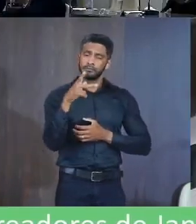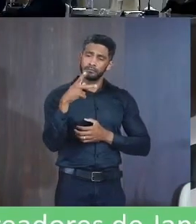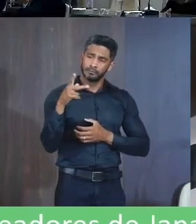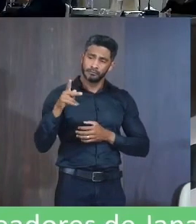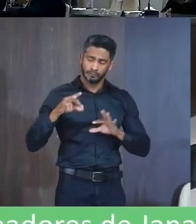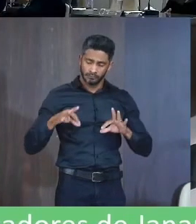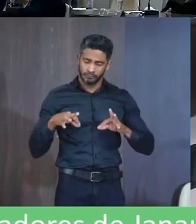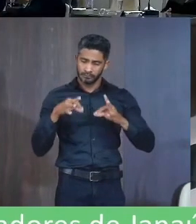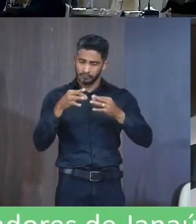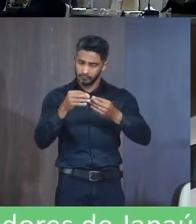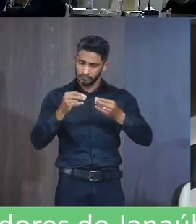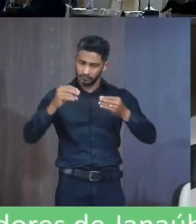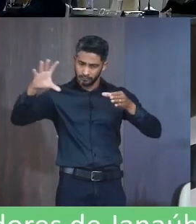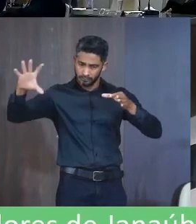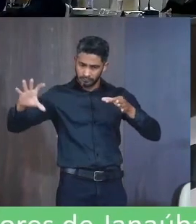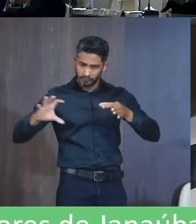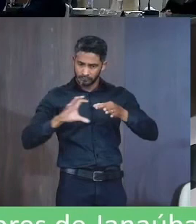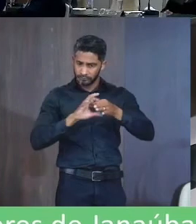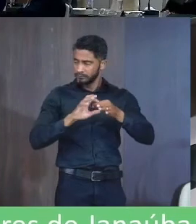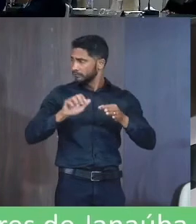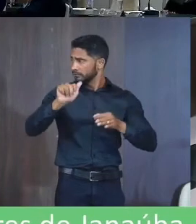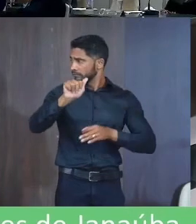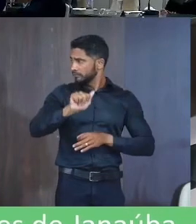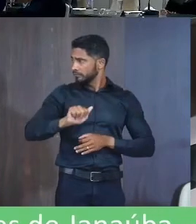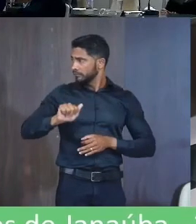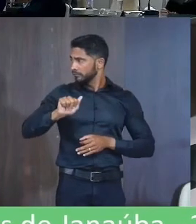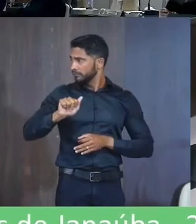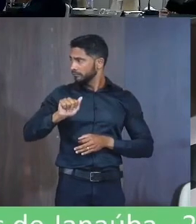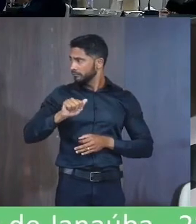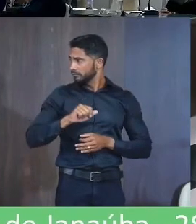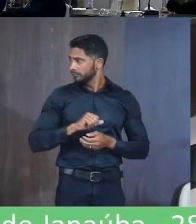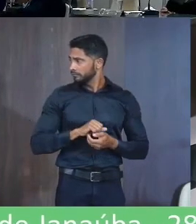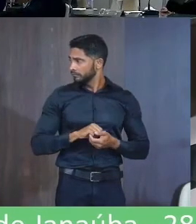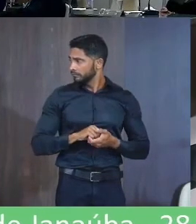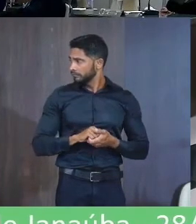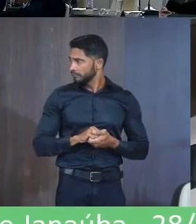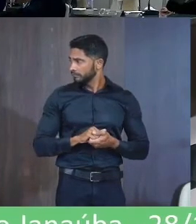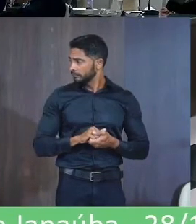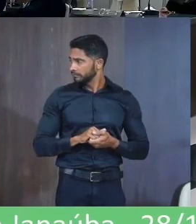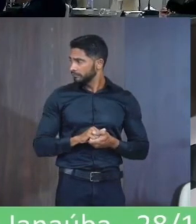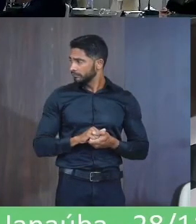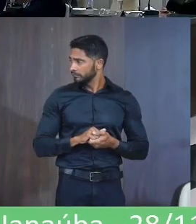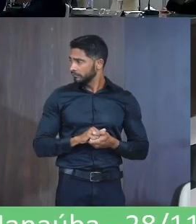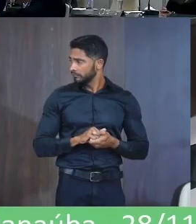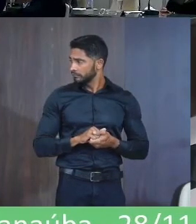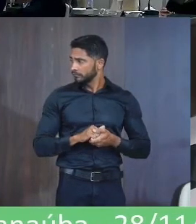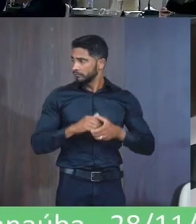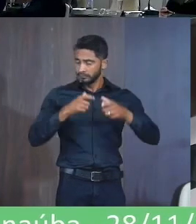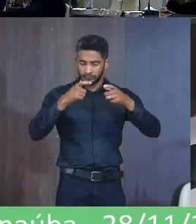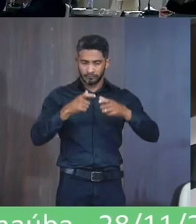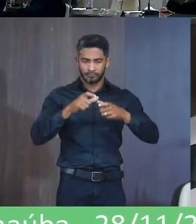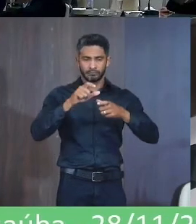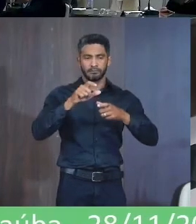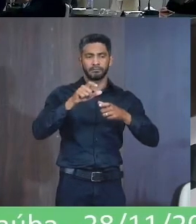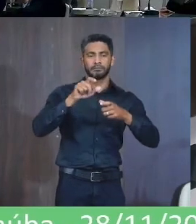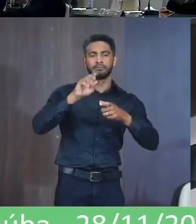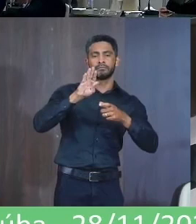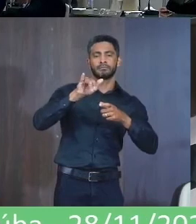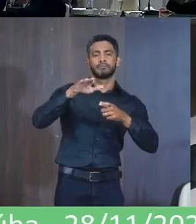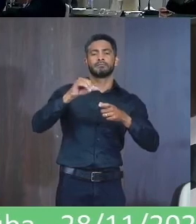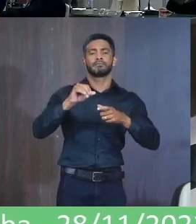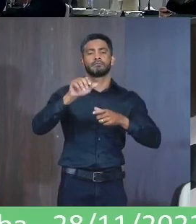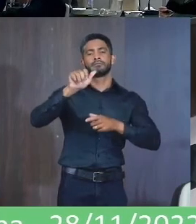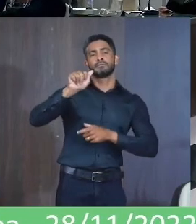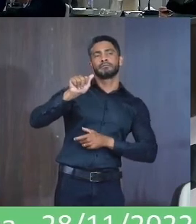Todos os associados E moradores Do bairro Godões Sempre